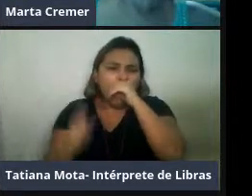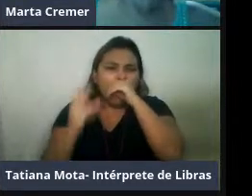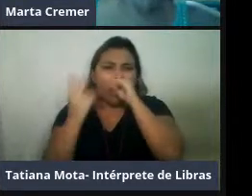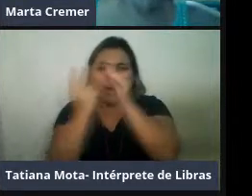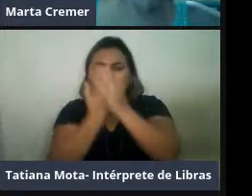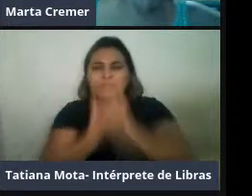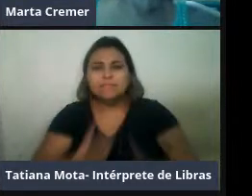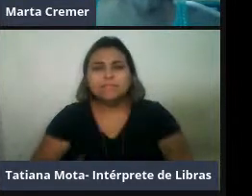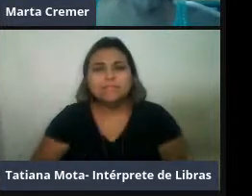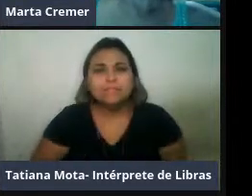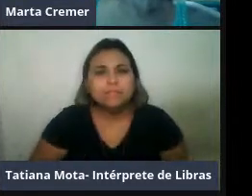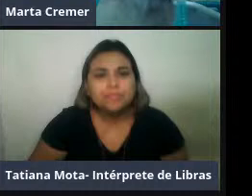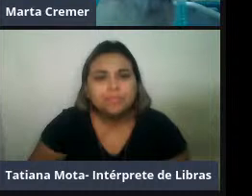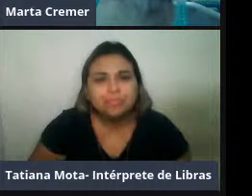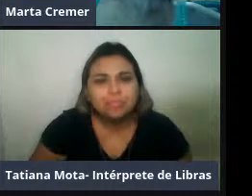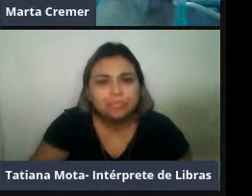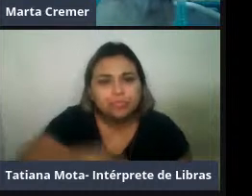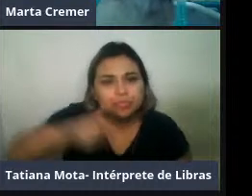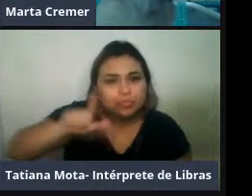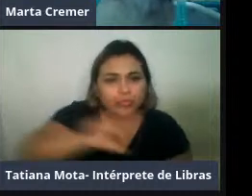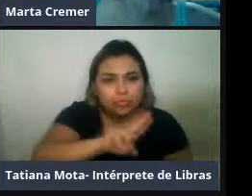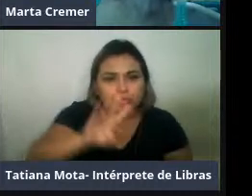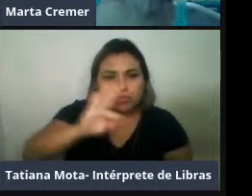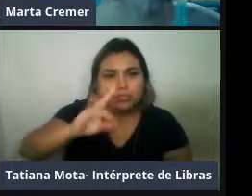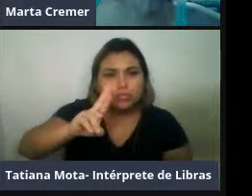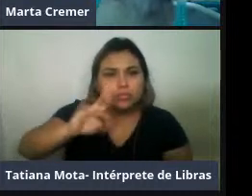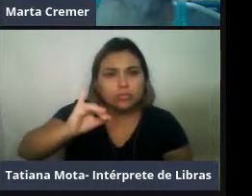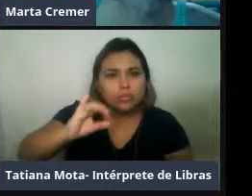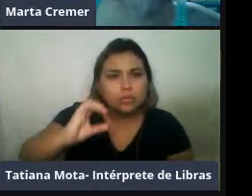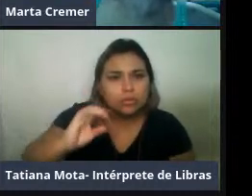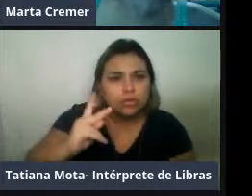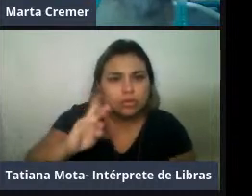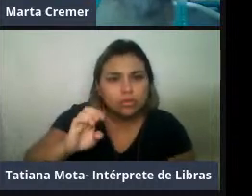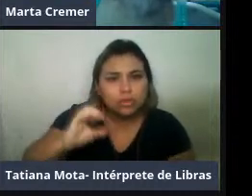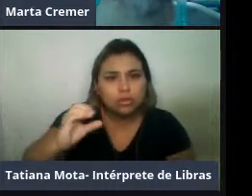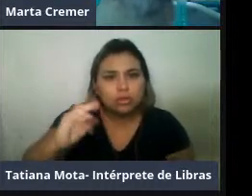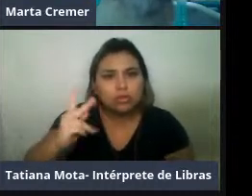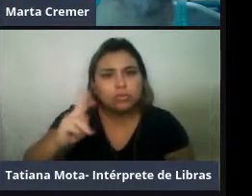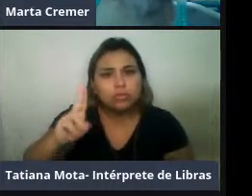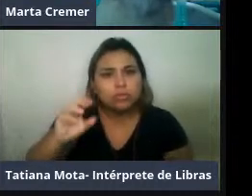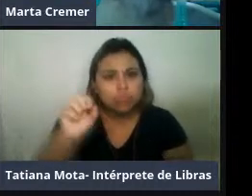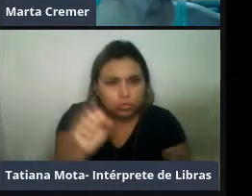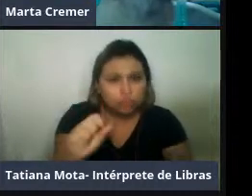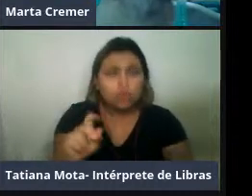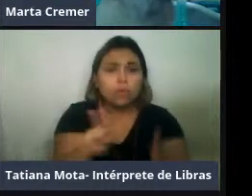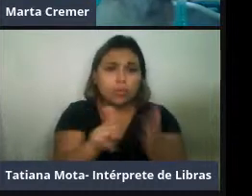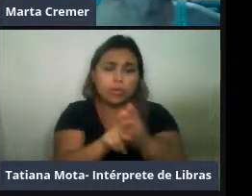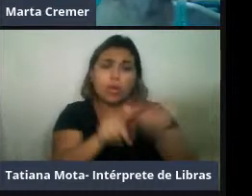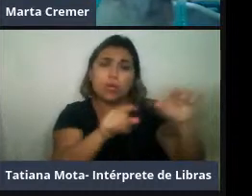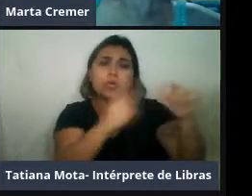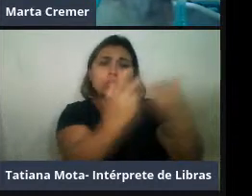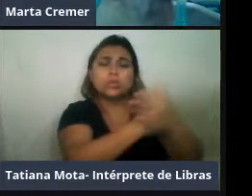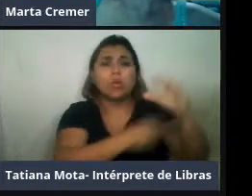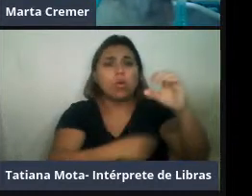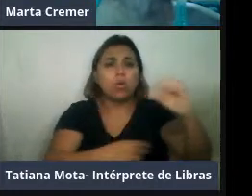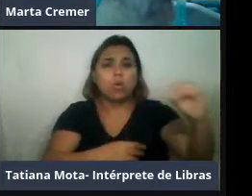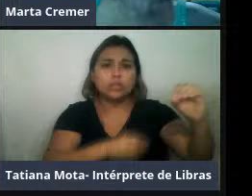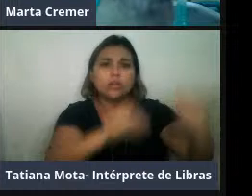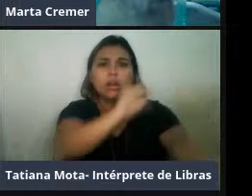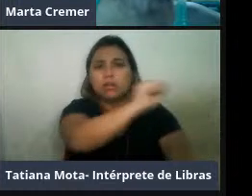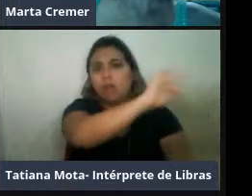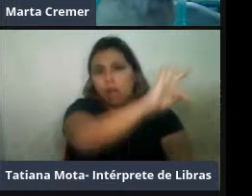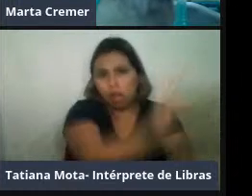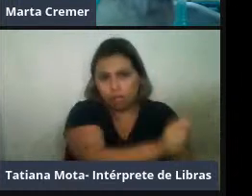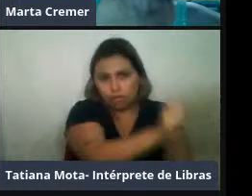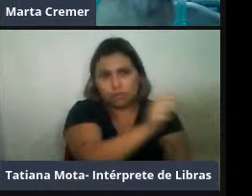Depois, a gente tem o triquequeos senegalenses, que ocorre aqui na costa oeste aqui da África, né,